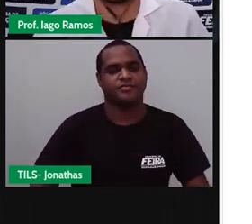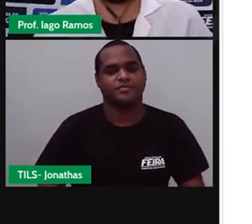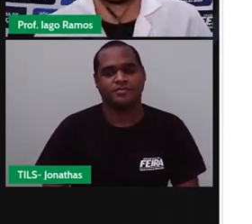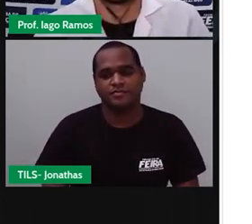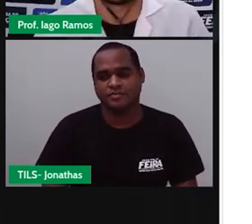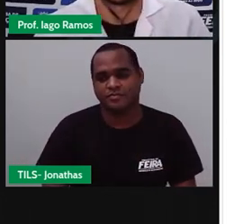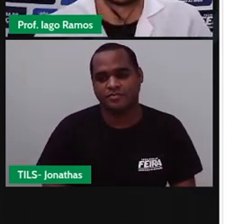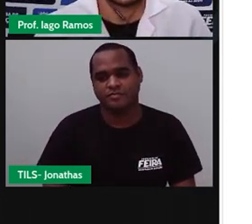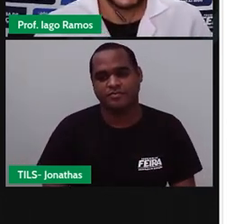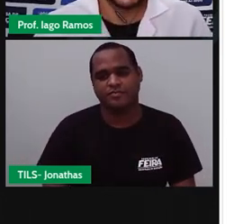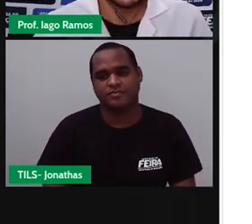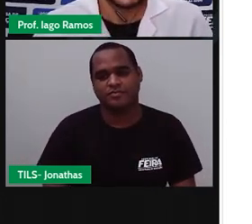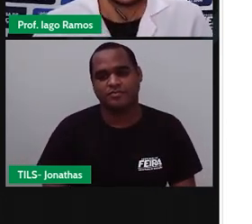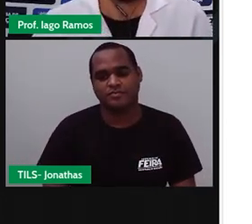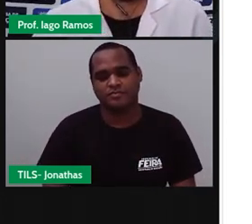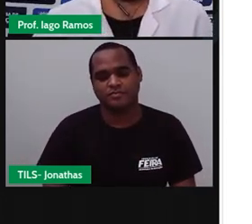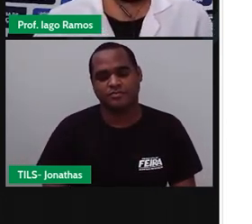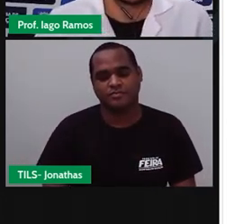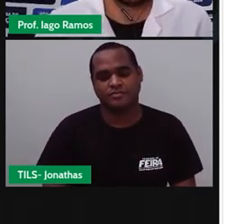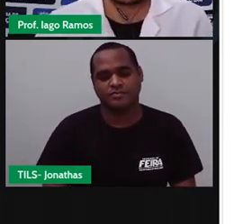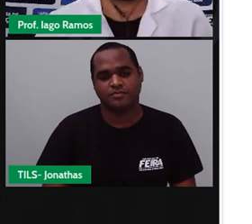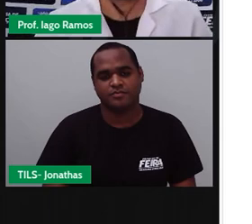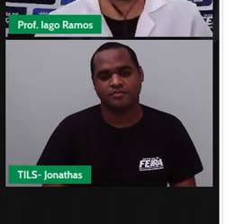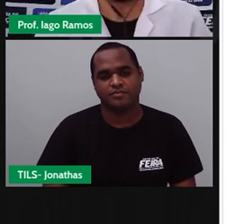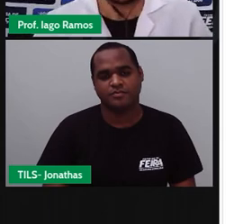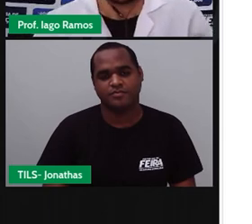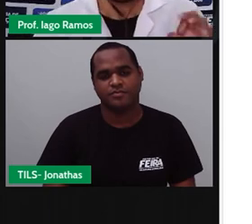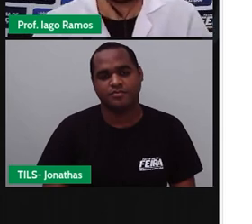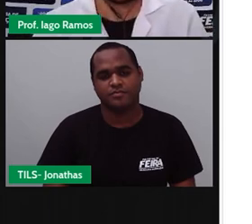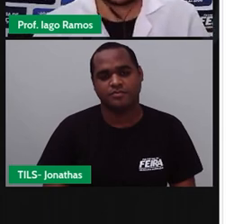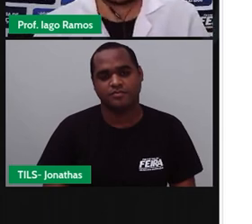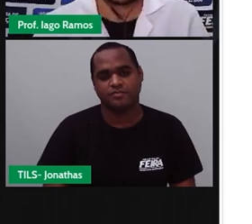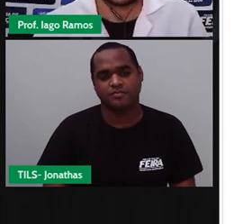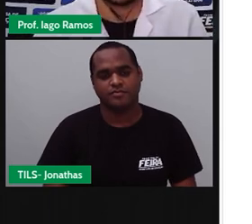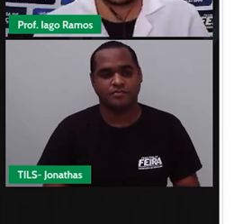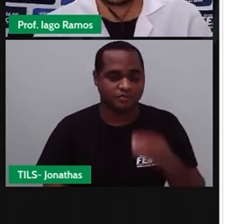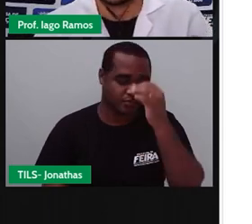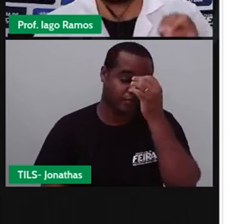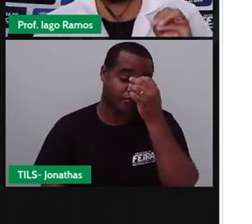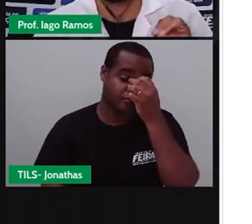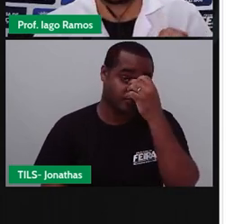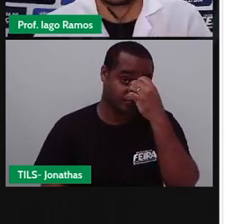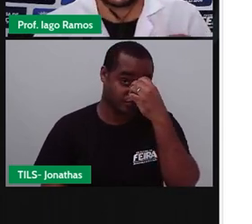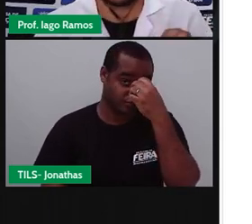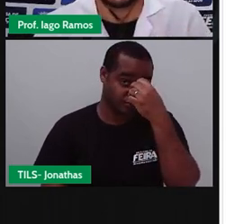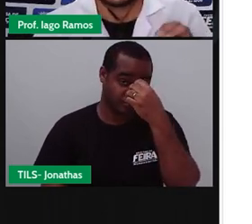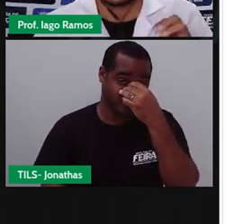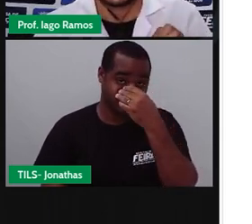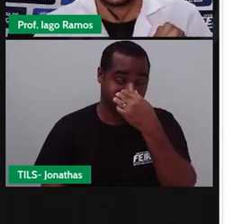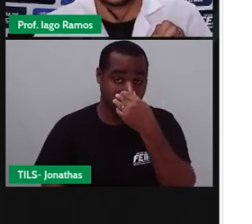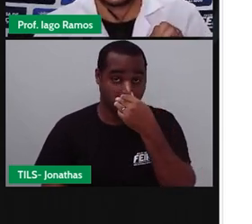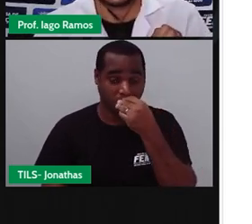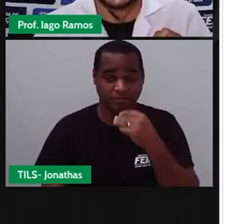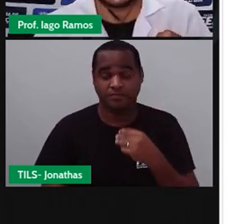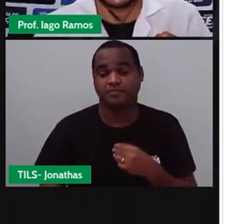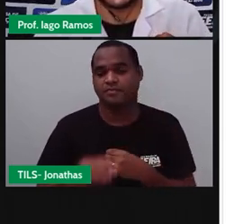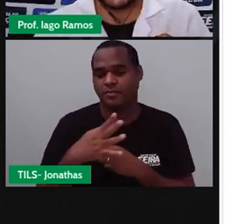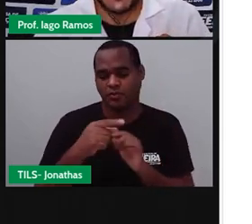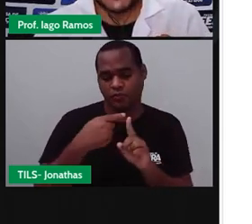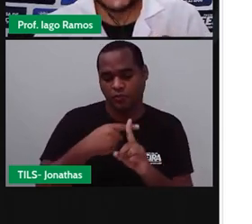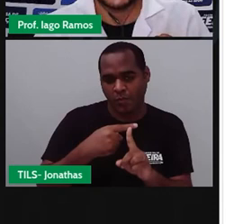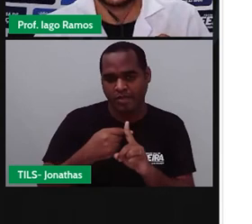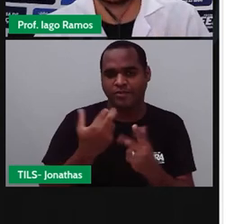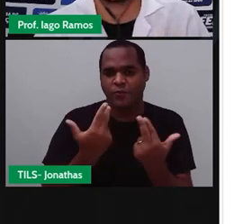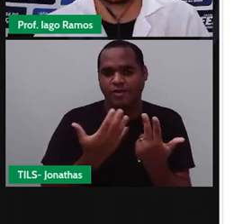Positivo. Certo? Então, na multiplicação com números inteiros ao multiplicar números inteiros com sinais